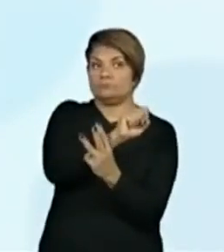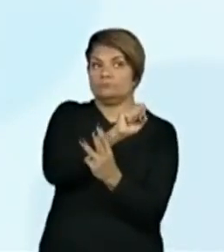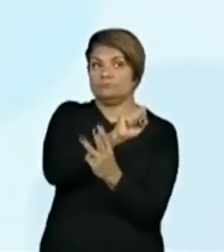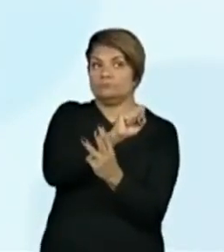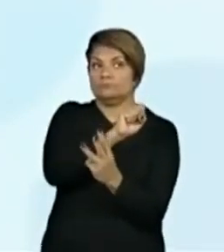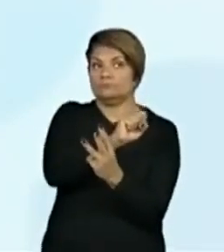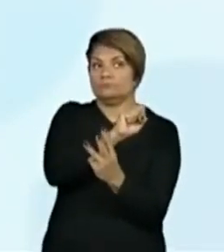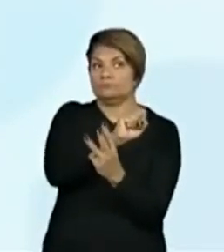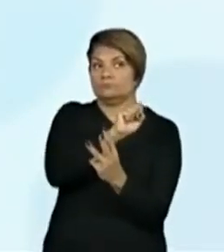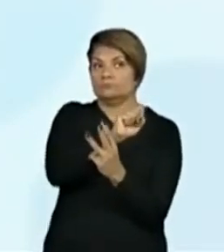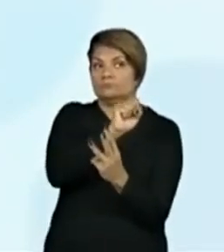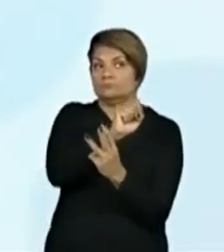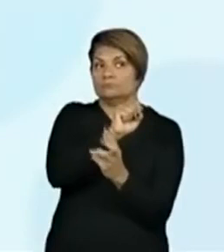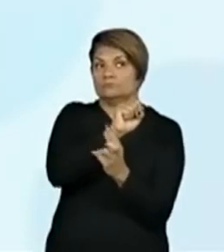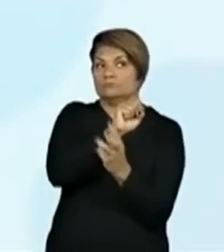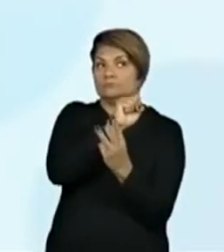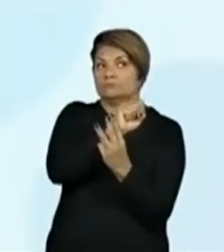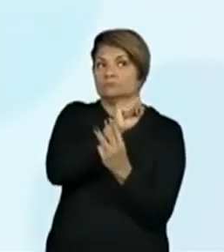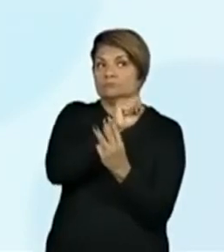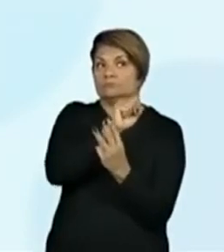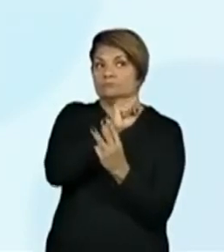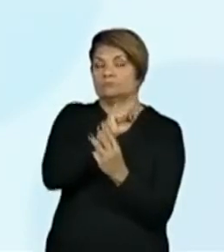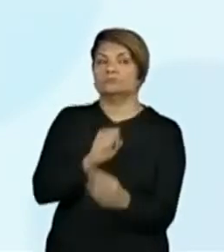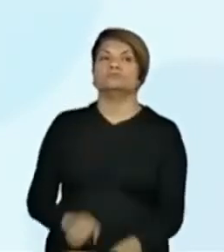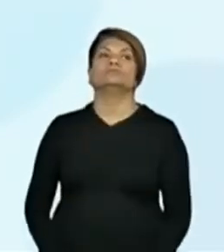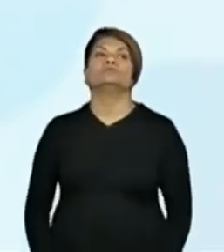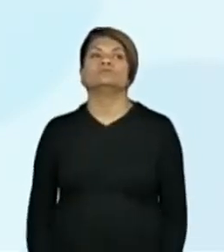que ia fazer na nossa vida.